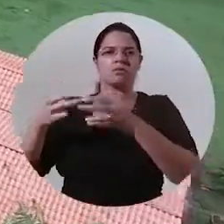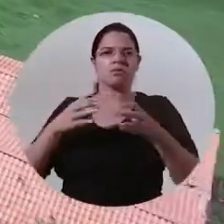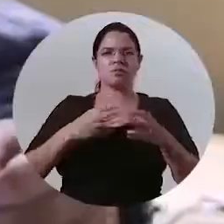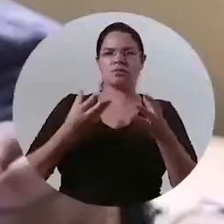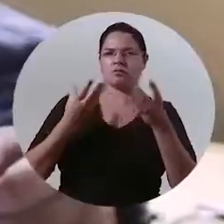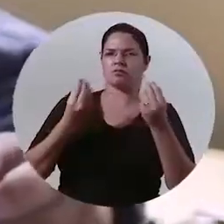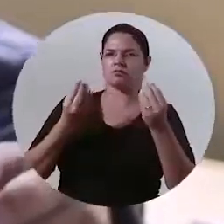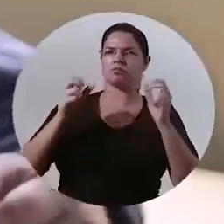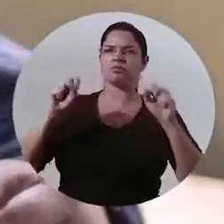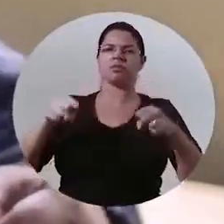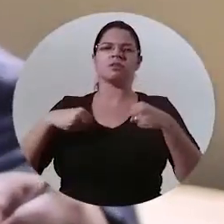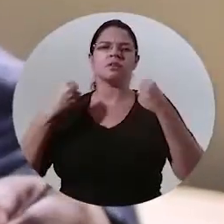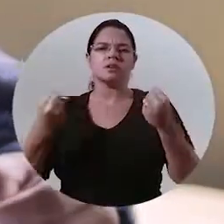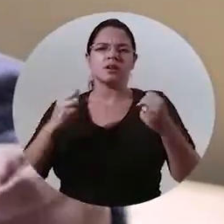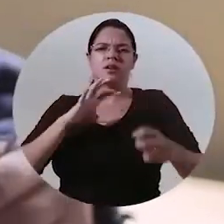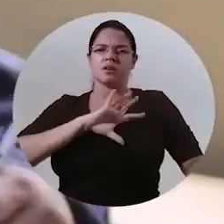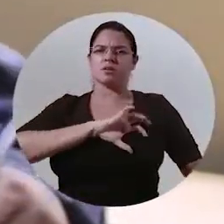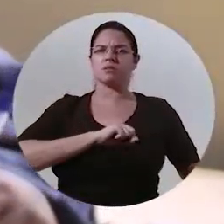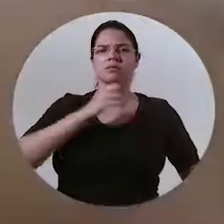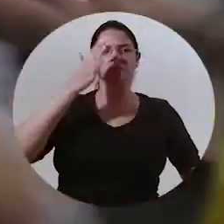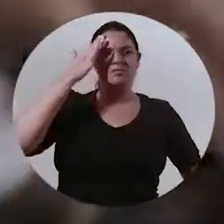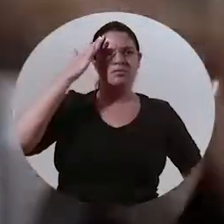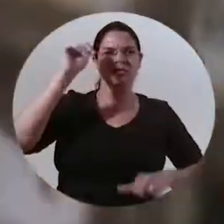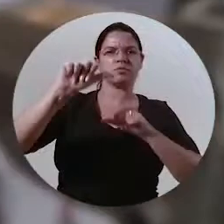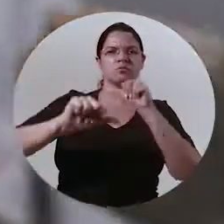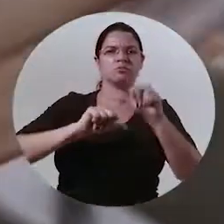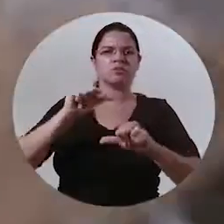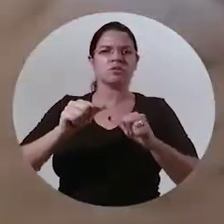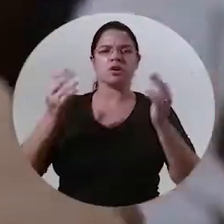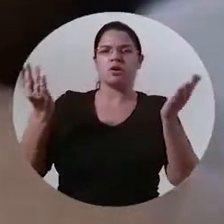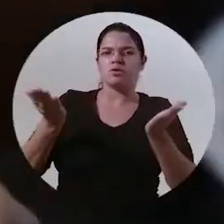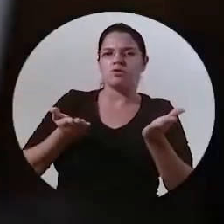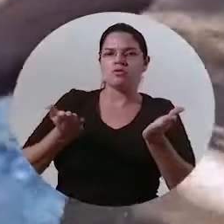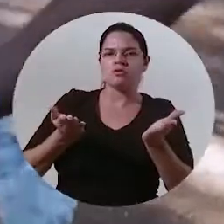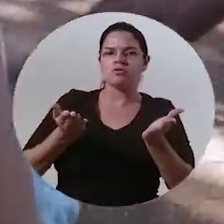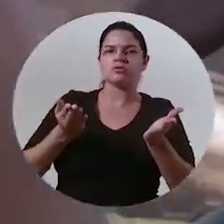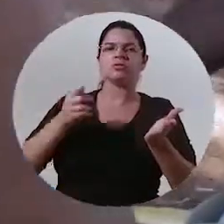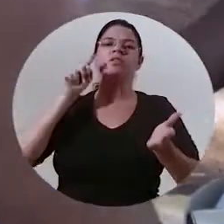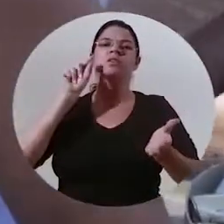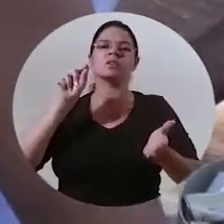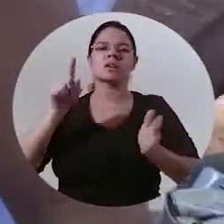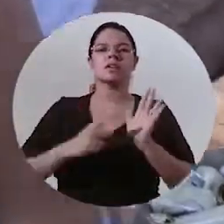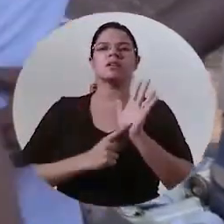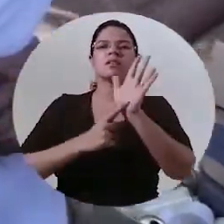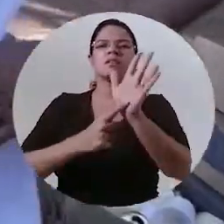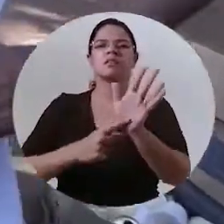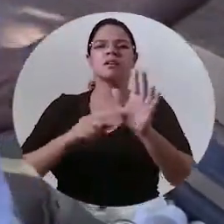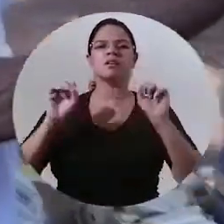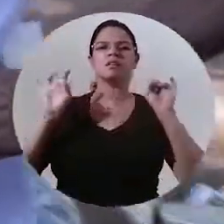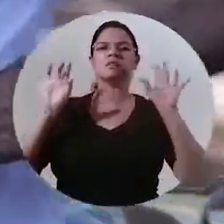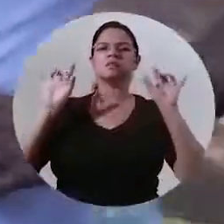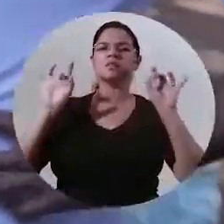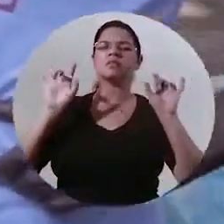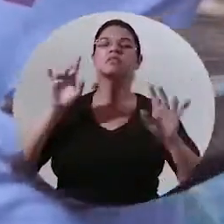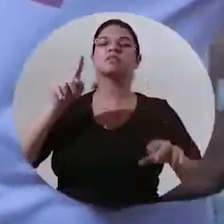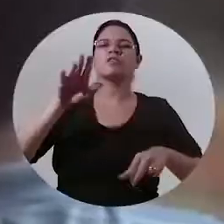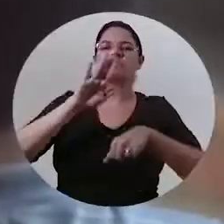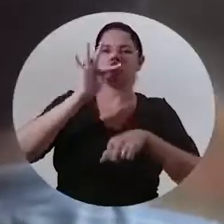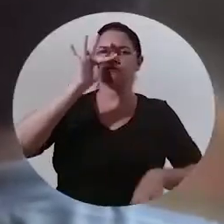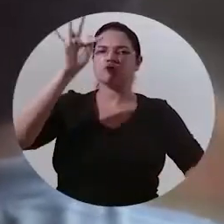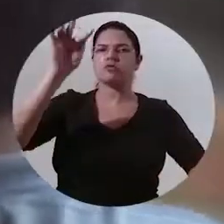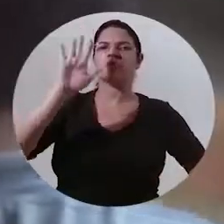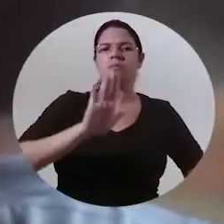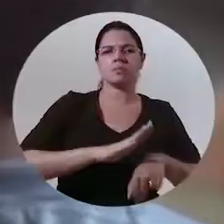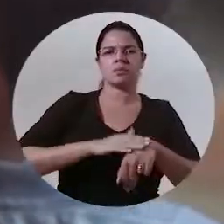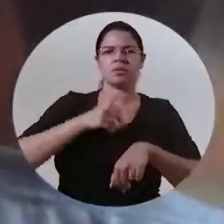localidade com muita dedicação e amor sabemos que mudamos o presente e levamos a esperança de um futuro